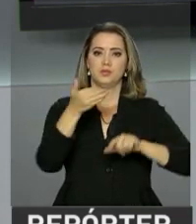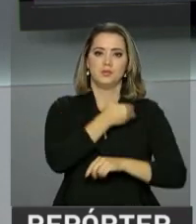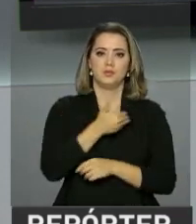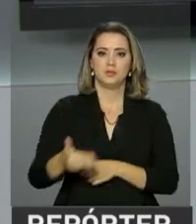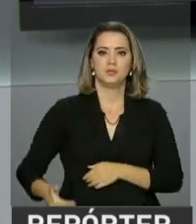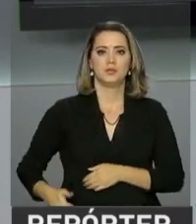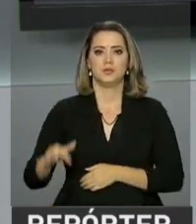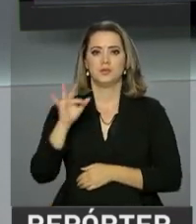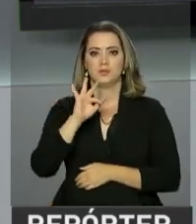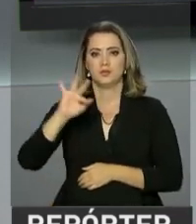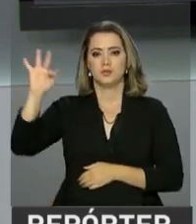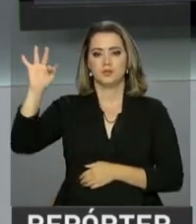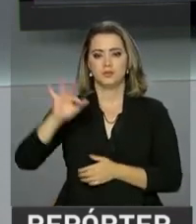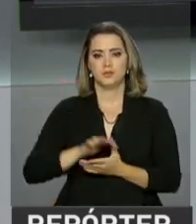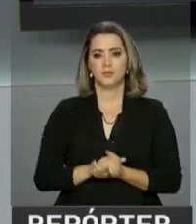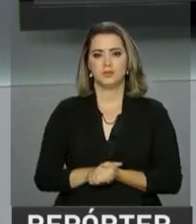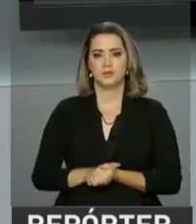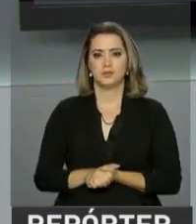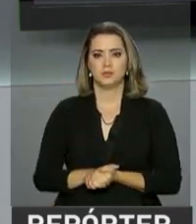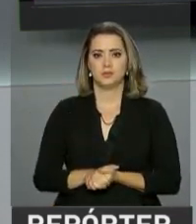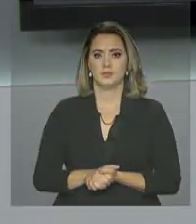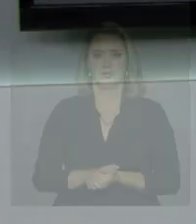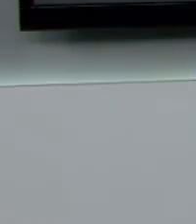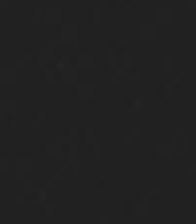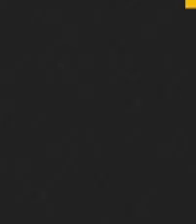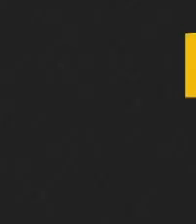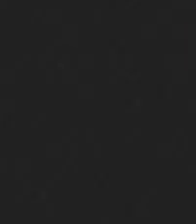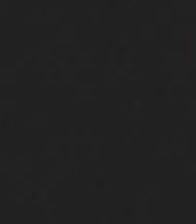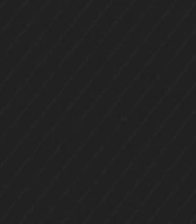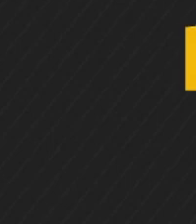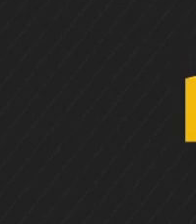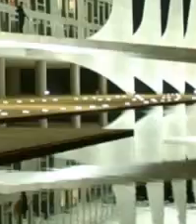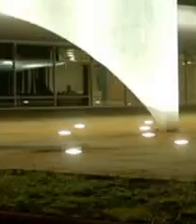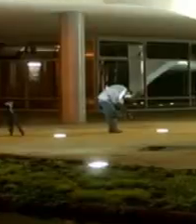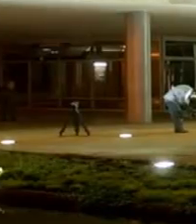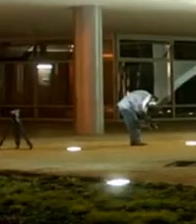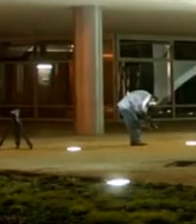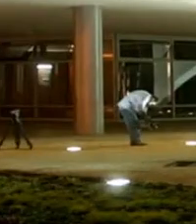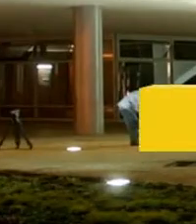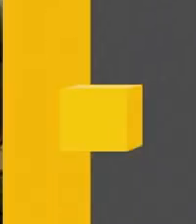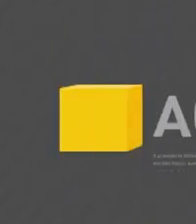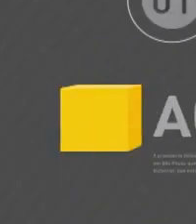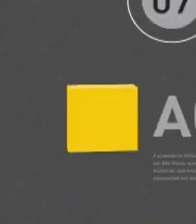NBR, a TV do Governo Federal. Tchau. Tchau.